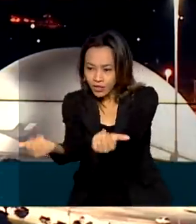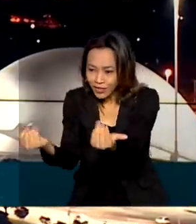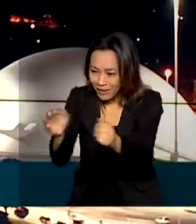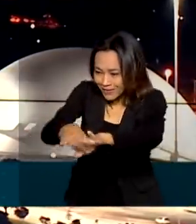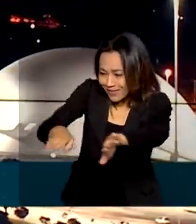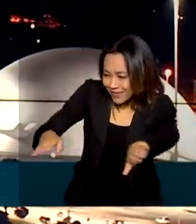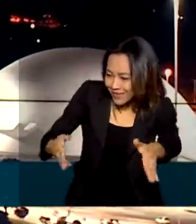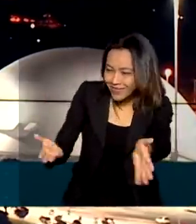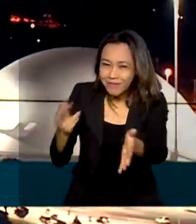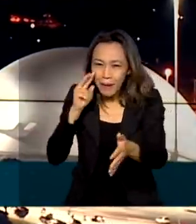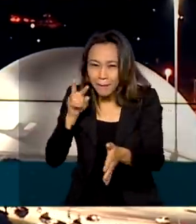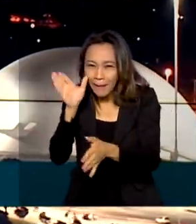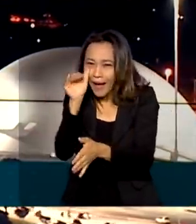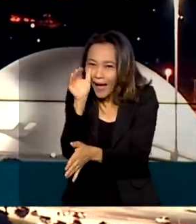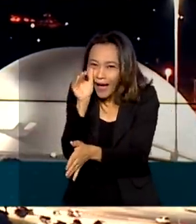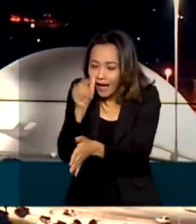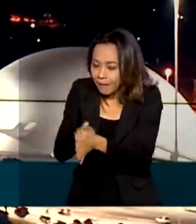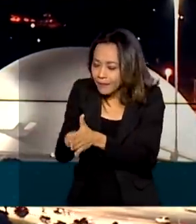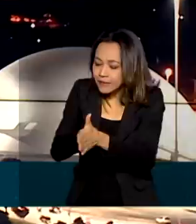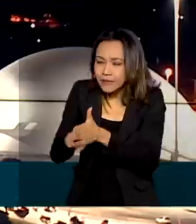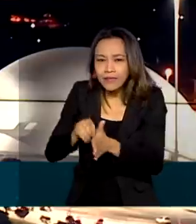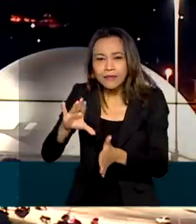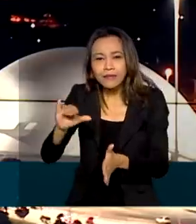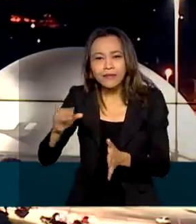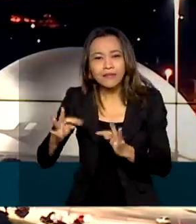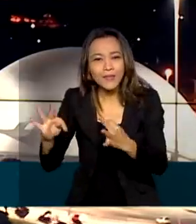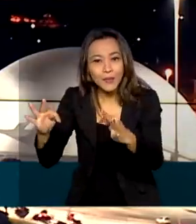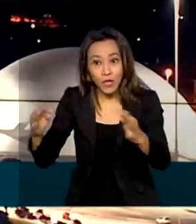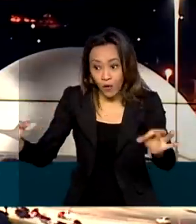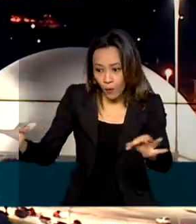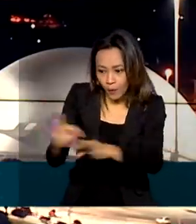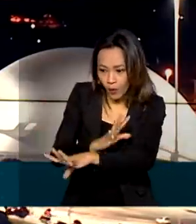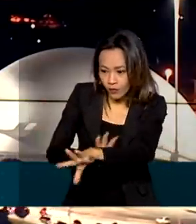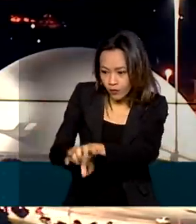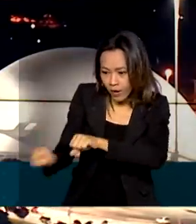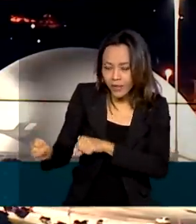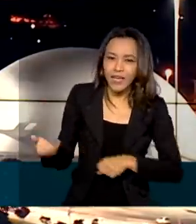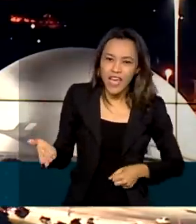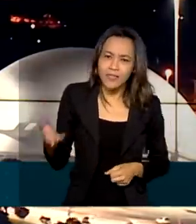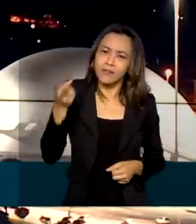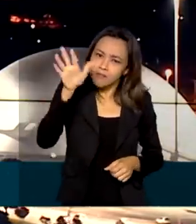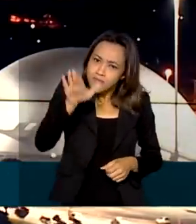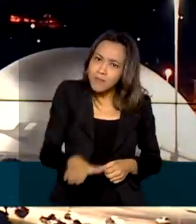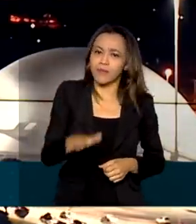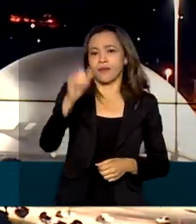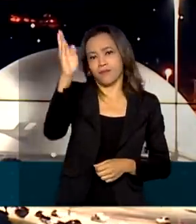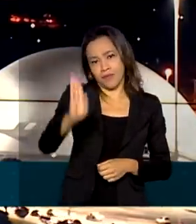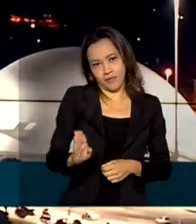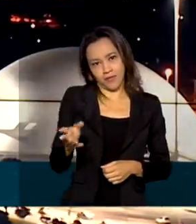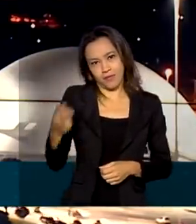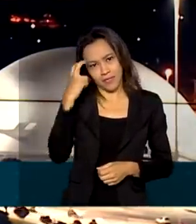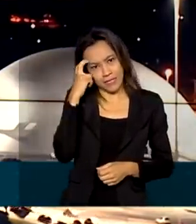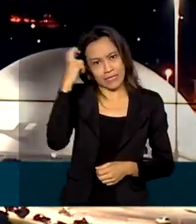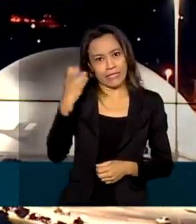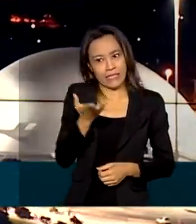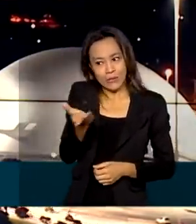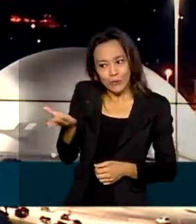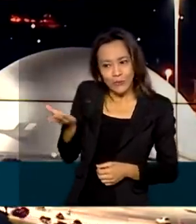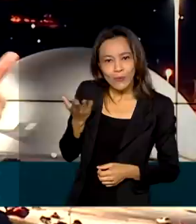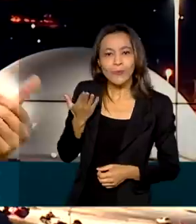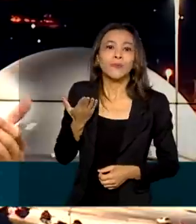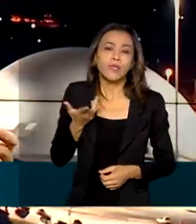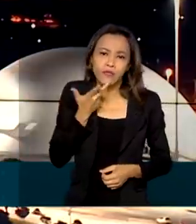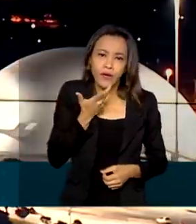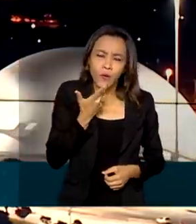tecnologia. E disse que, depois de formados, é preciso manter esses talentos no país. O ministro Marcos Pontes afirmou que,